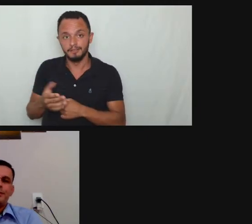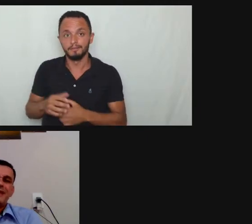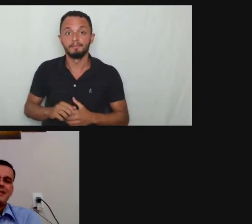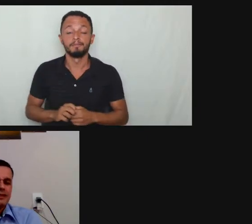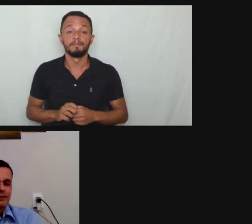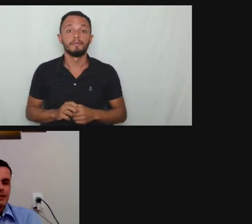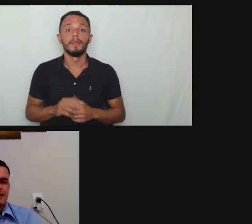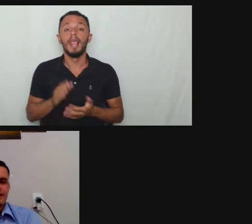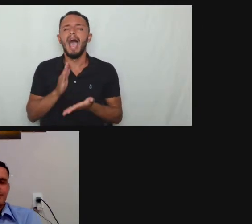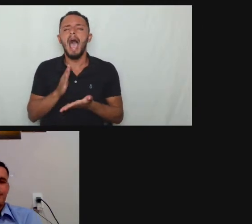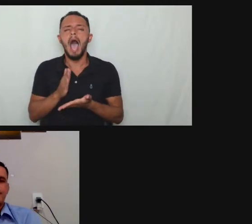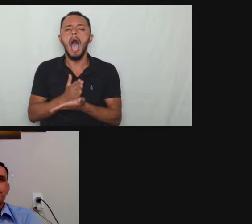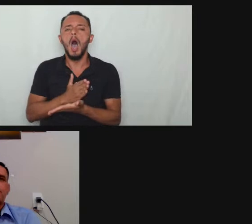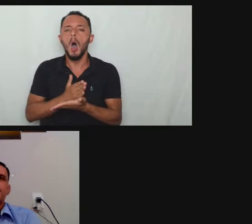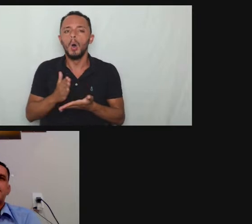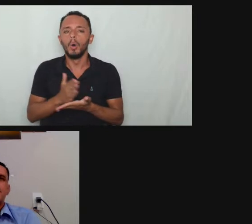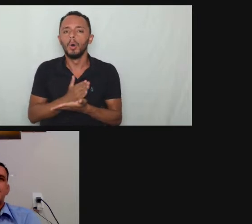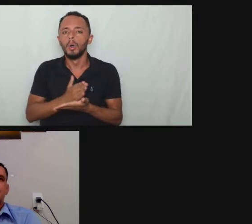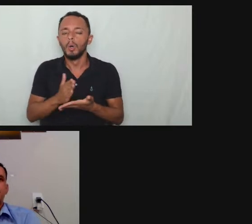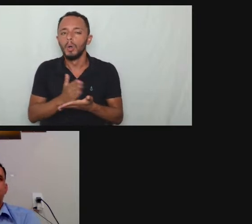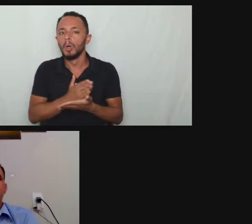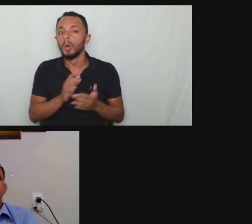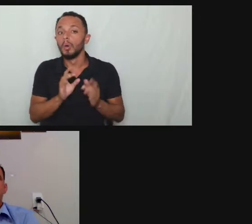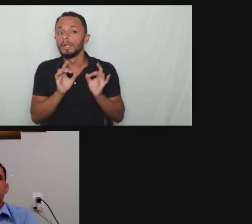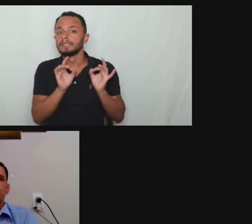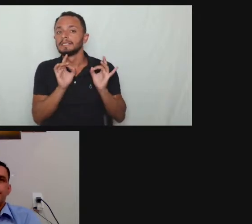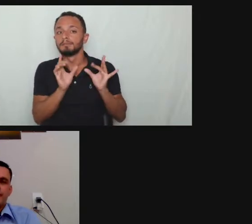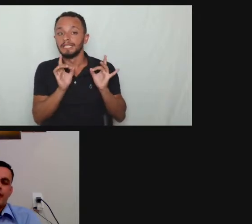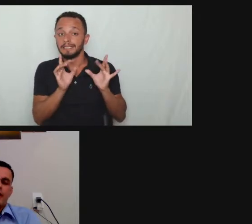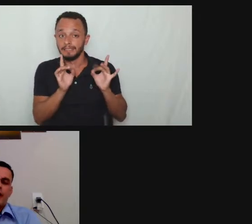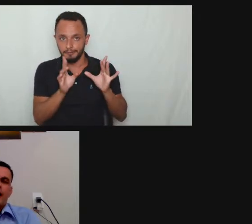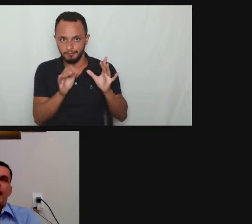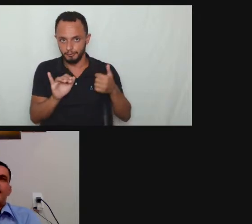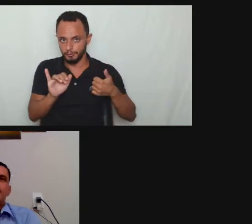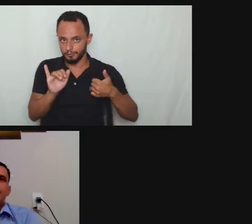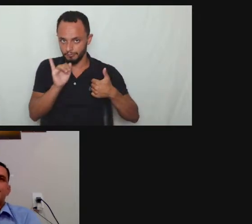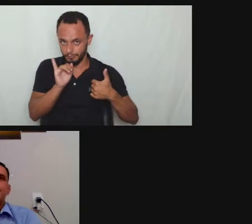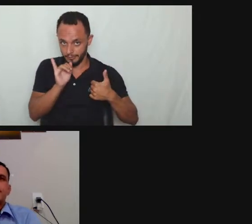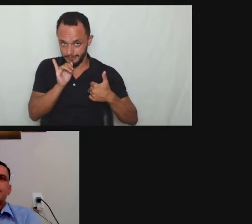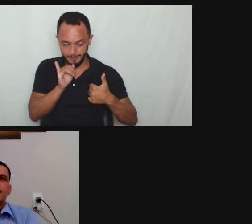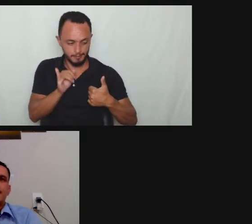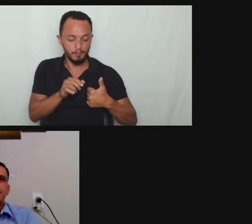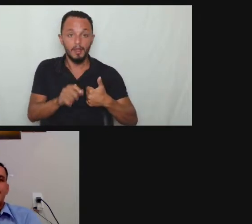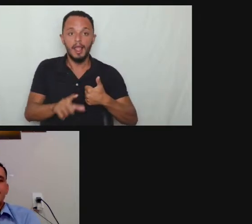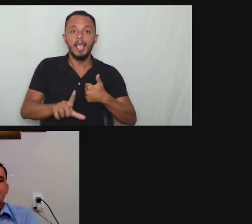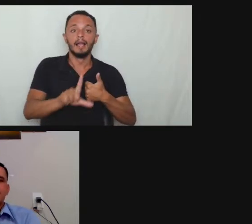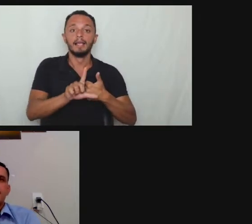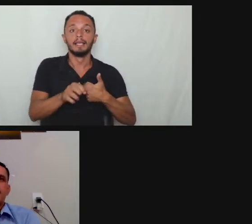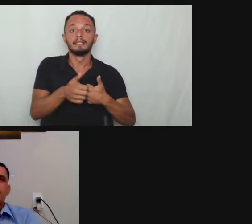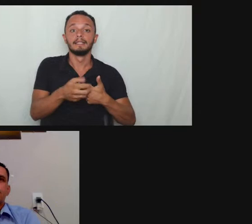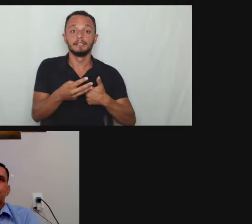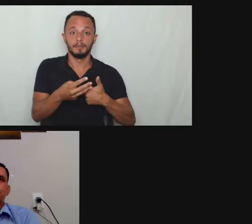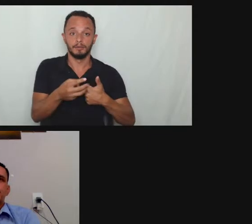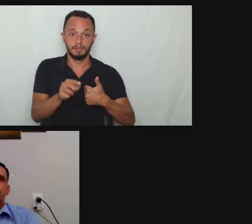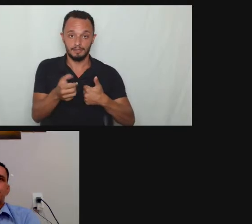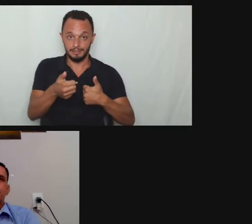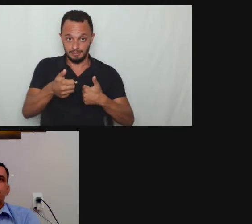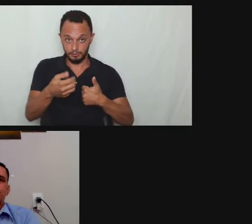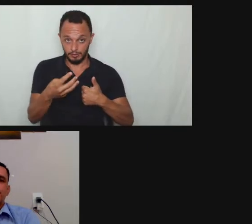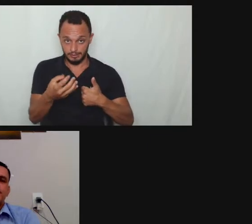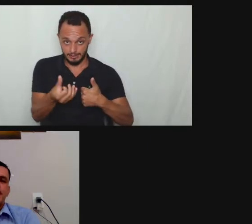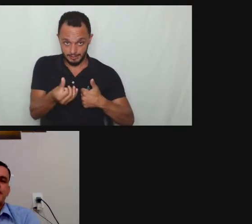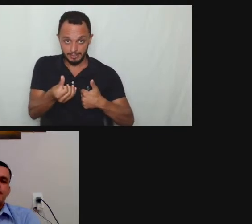situações específicas para pessoa com deficiência por exemplo a lei 13.146 né do